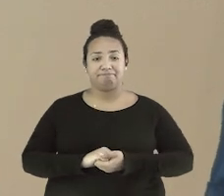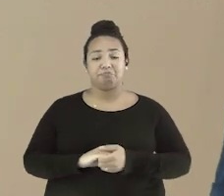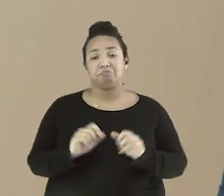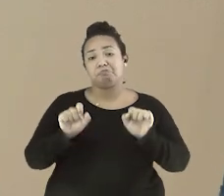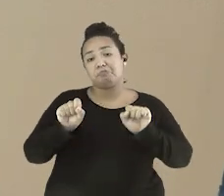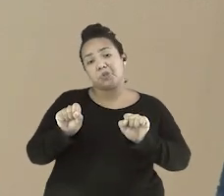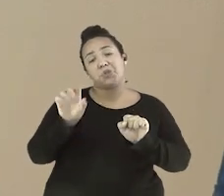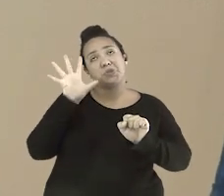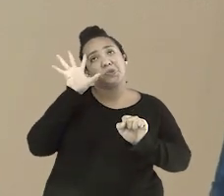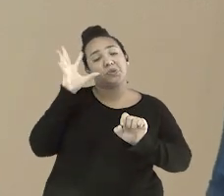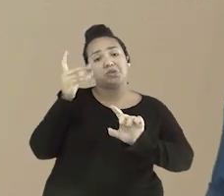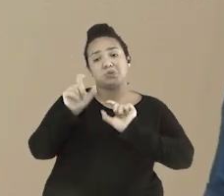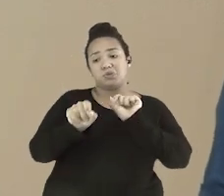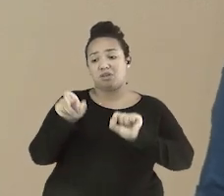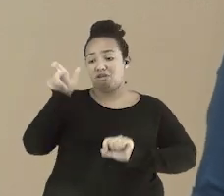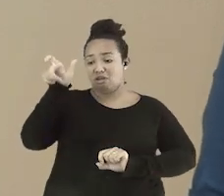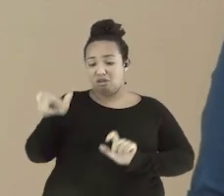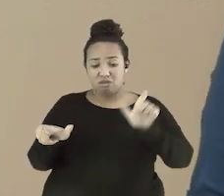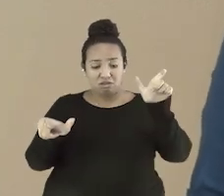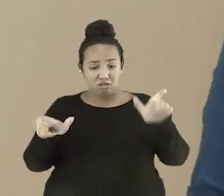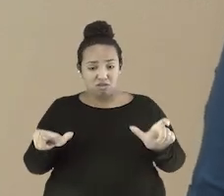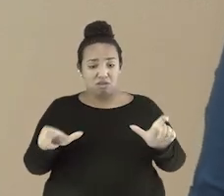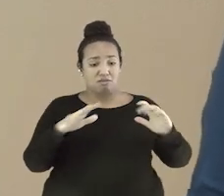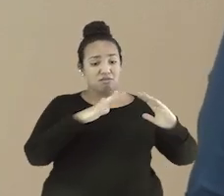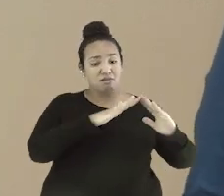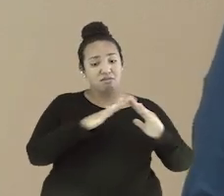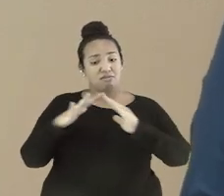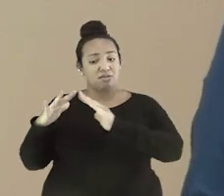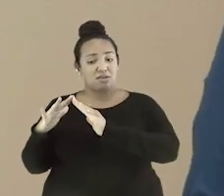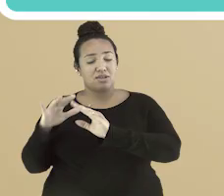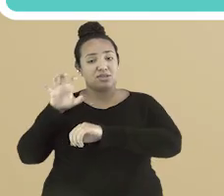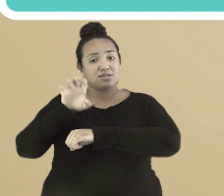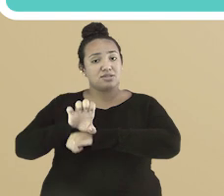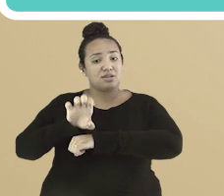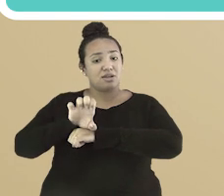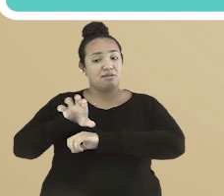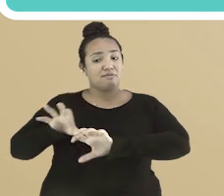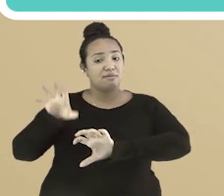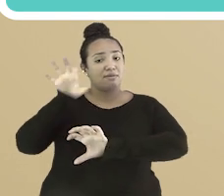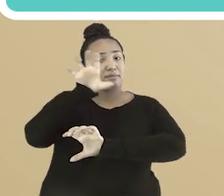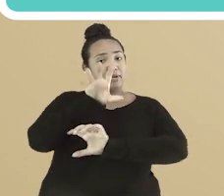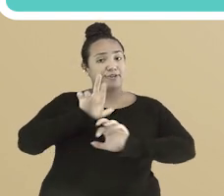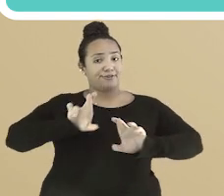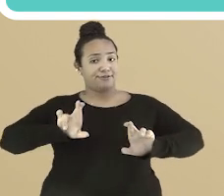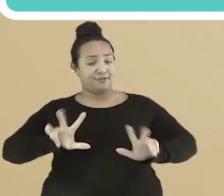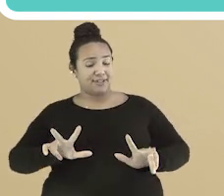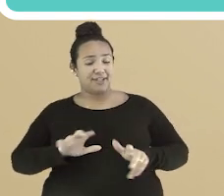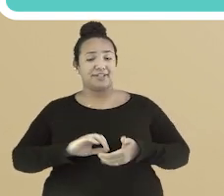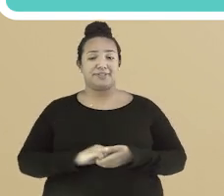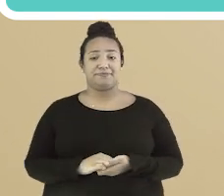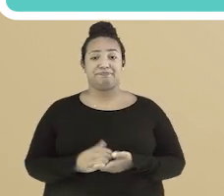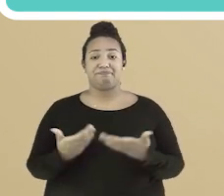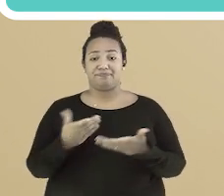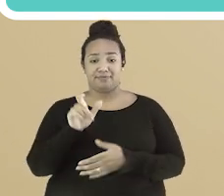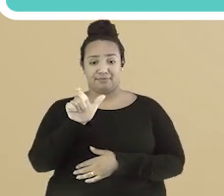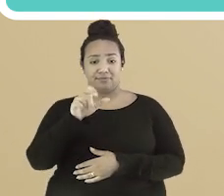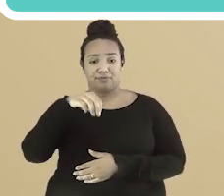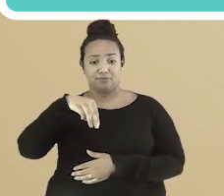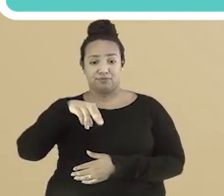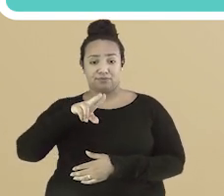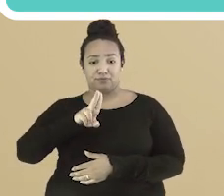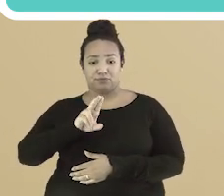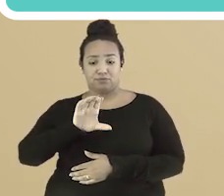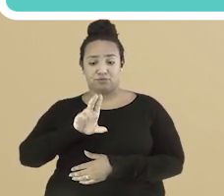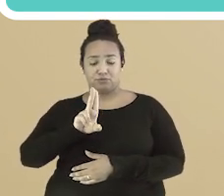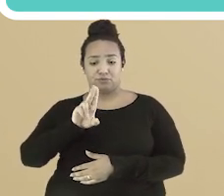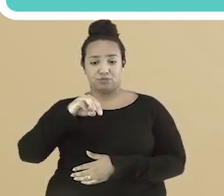Provavelmente, eles são de regiões diferentes. Como curiosidade, a palavra mucumbu